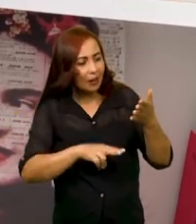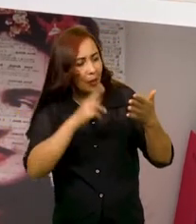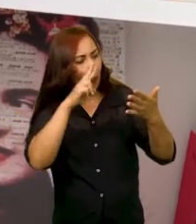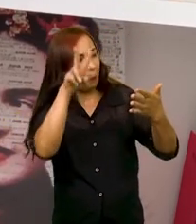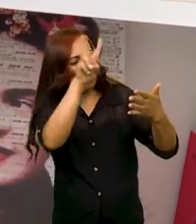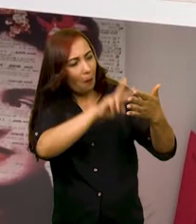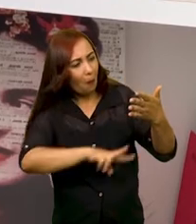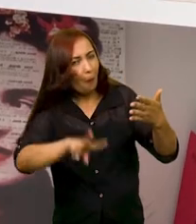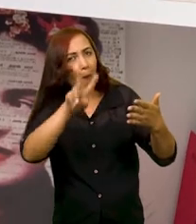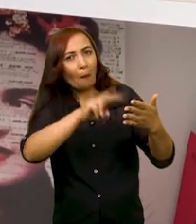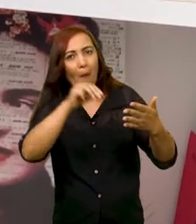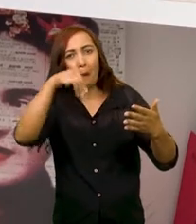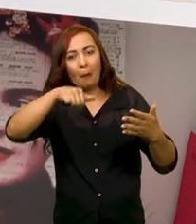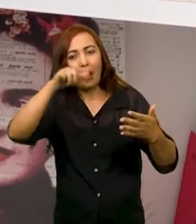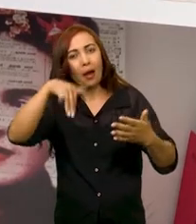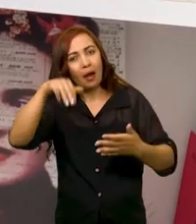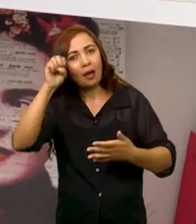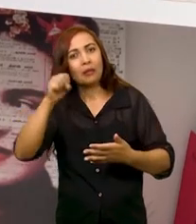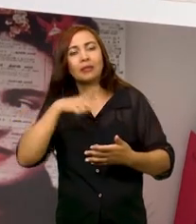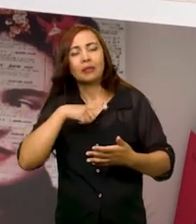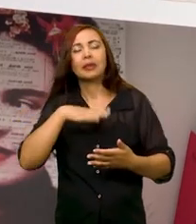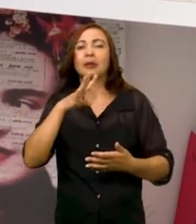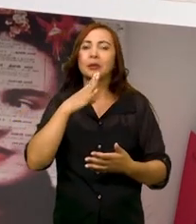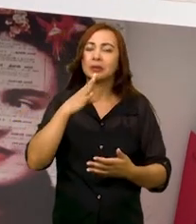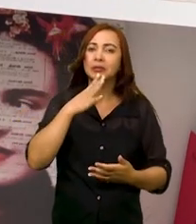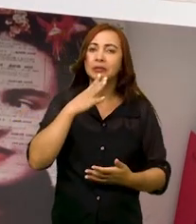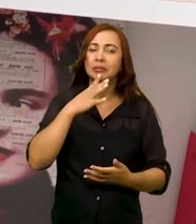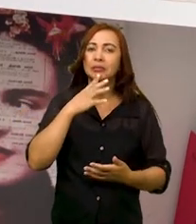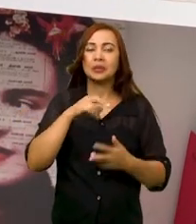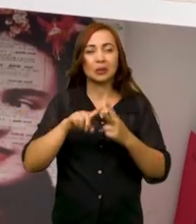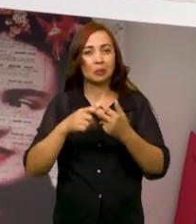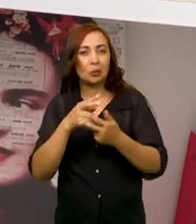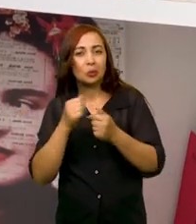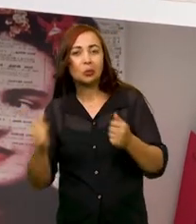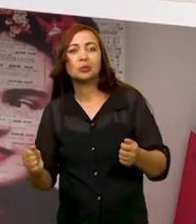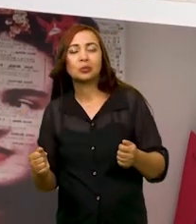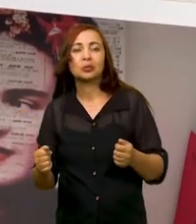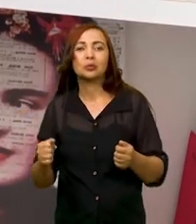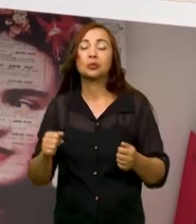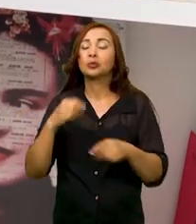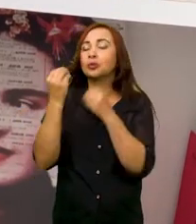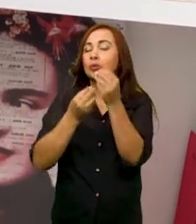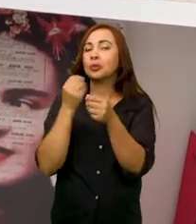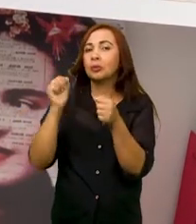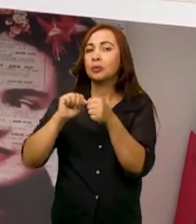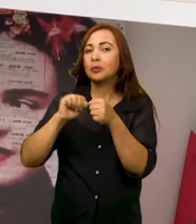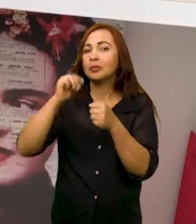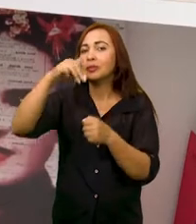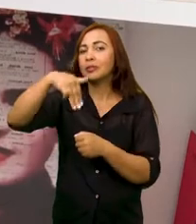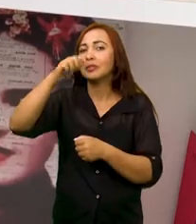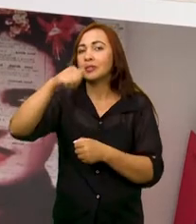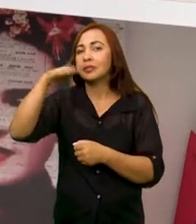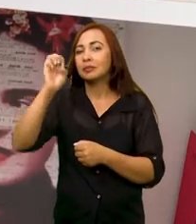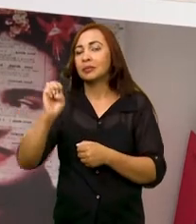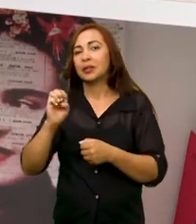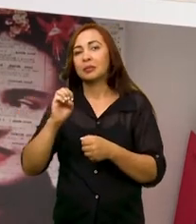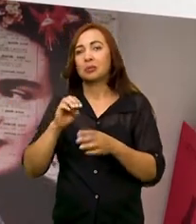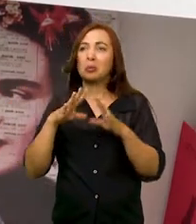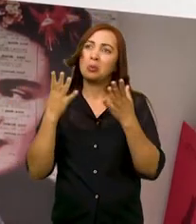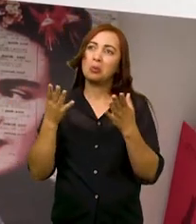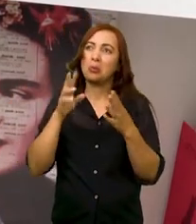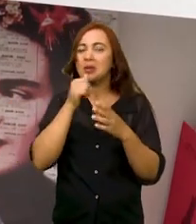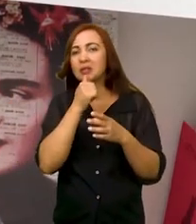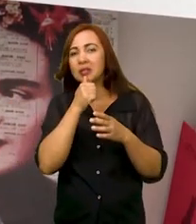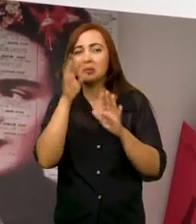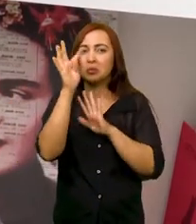visualizando o meme, tem conhecimento das condições de produção daquele meme, ou seja, grosso modo, o contexto.